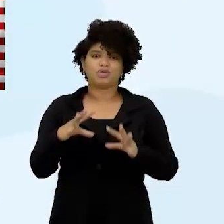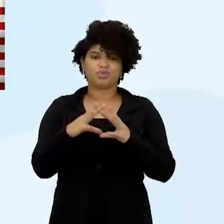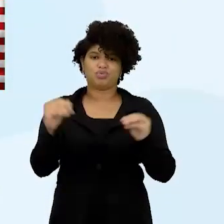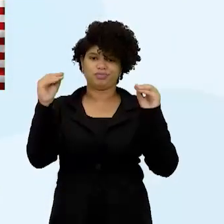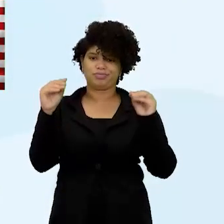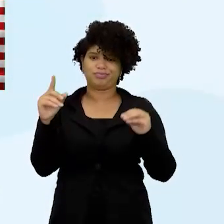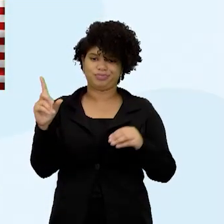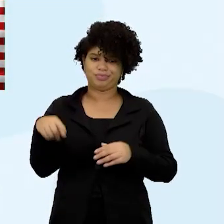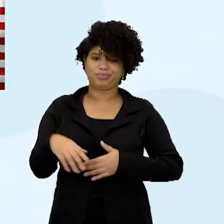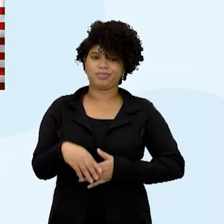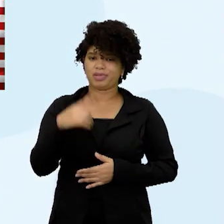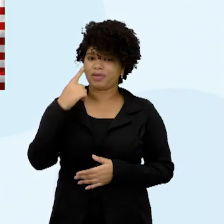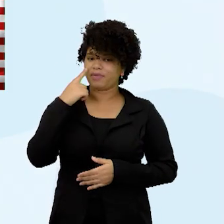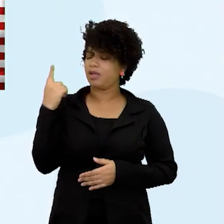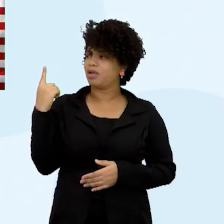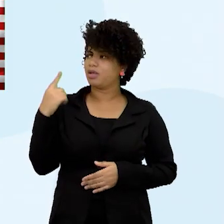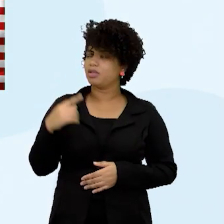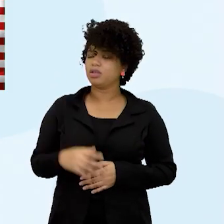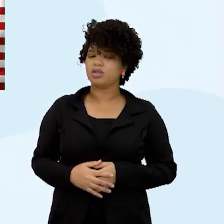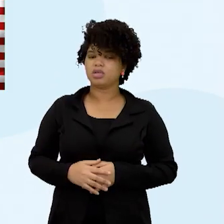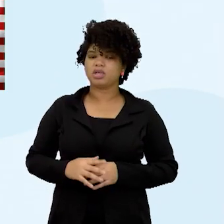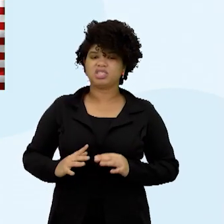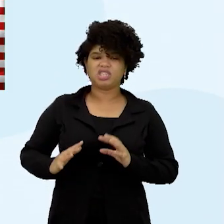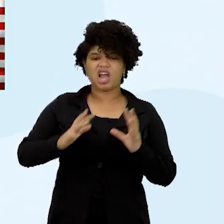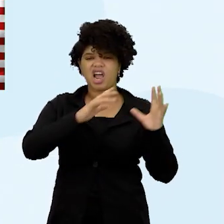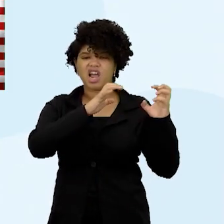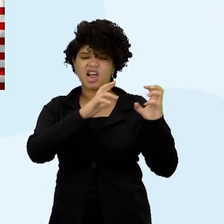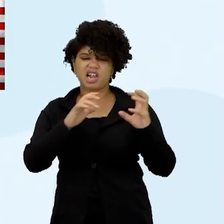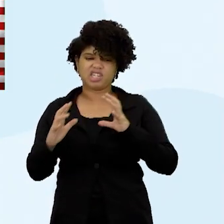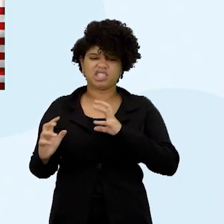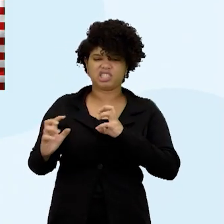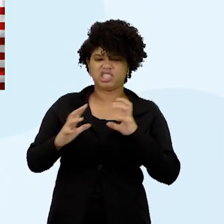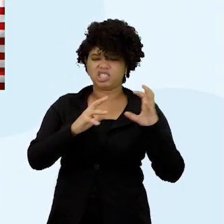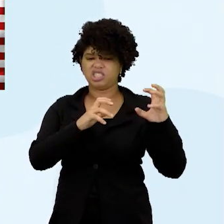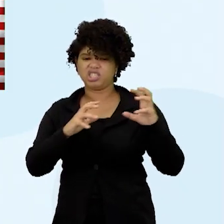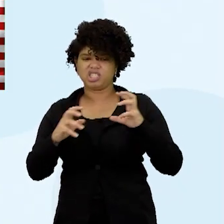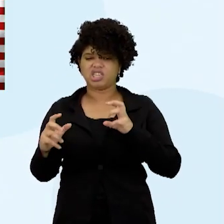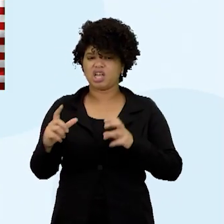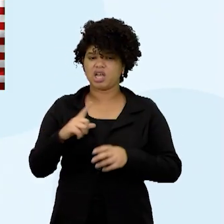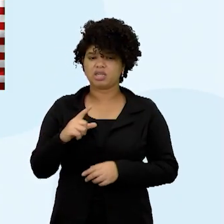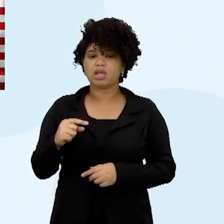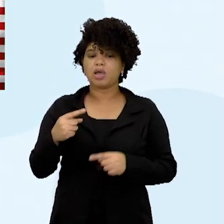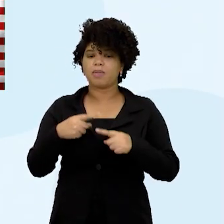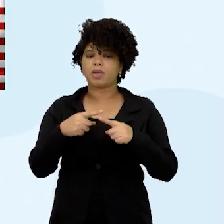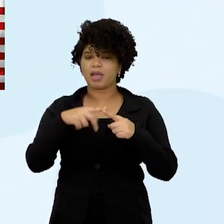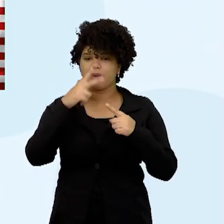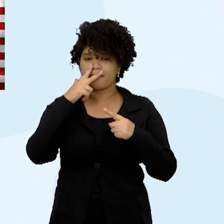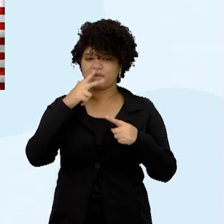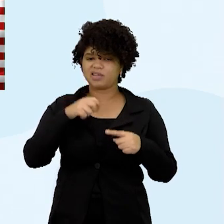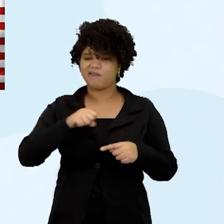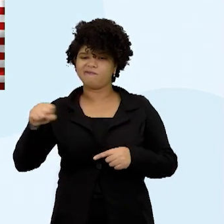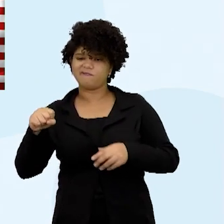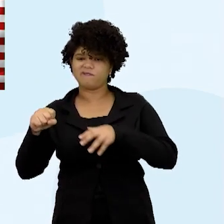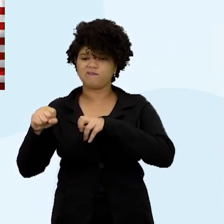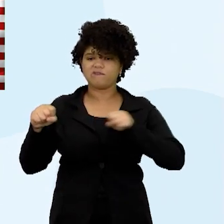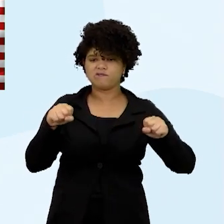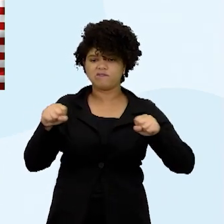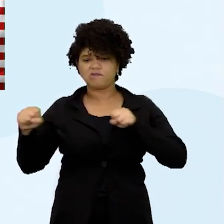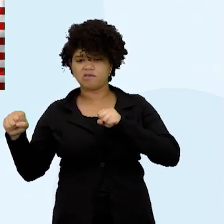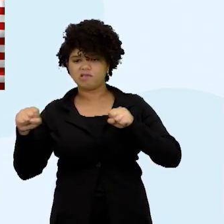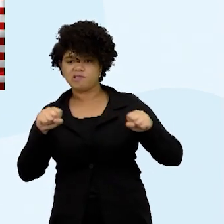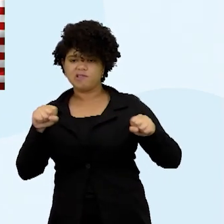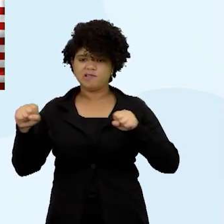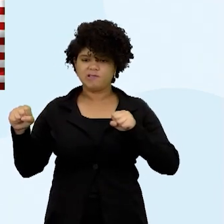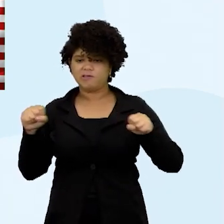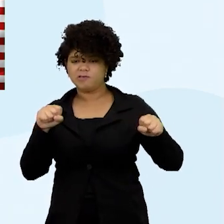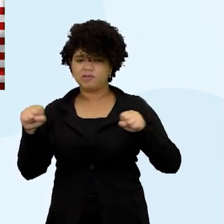voltei para a tela, o conflito teve que rolar através de uma polarização ideológica. Quem é melhor? Quem é